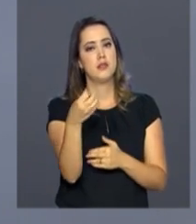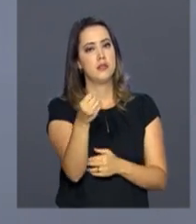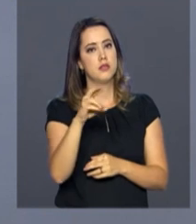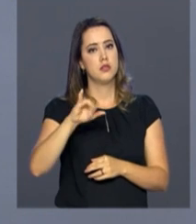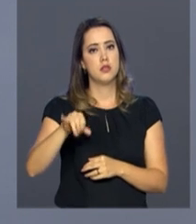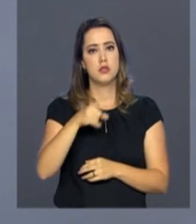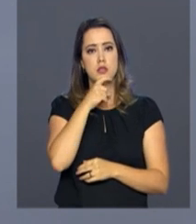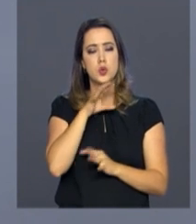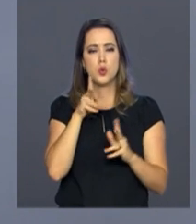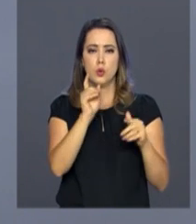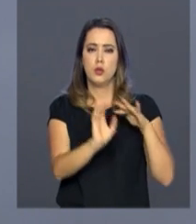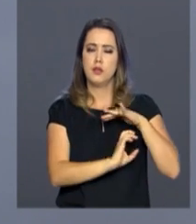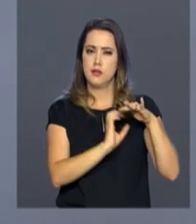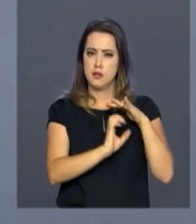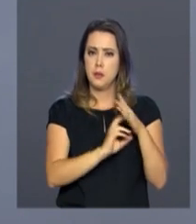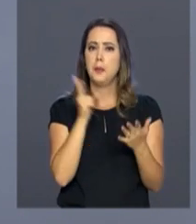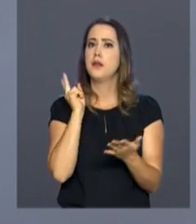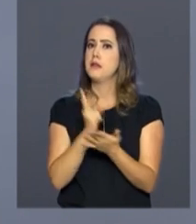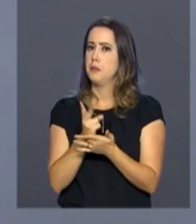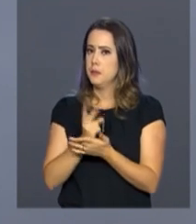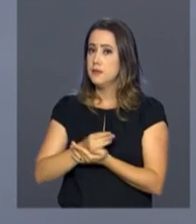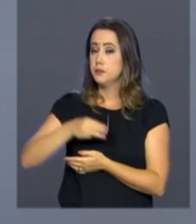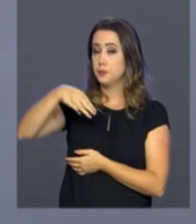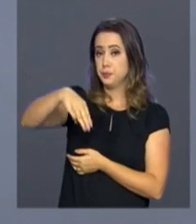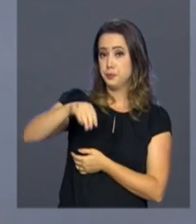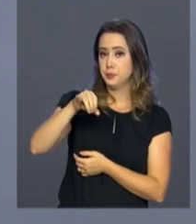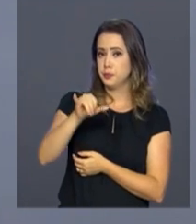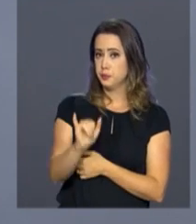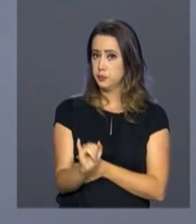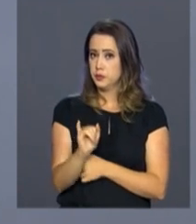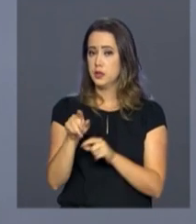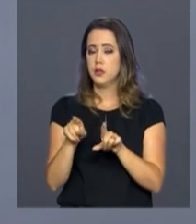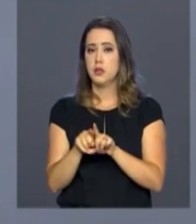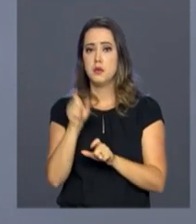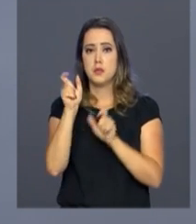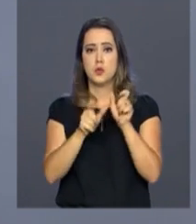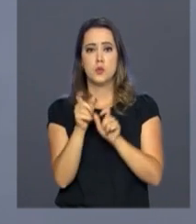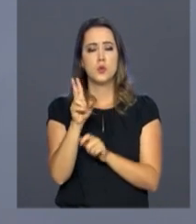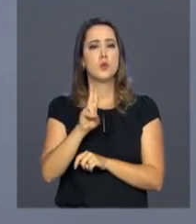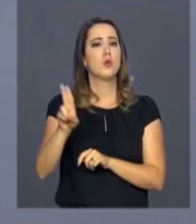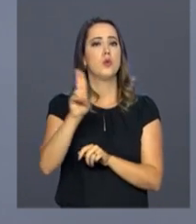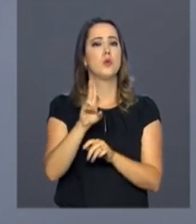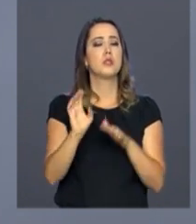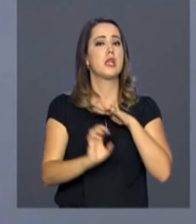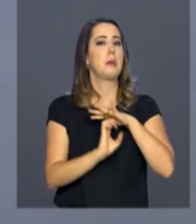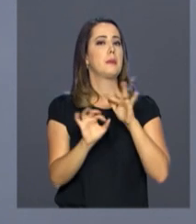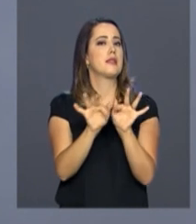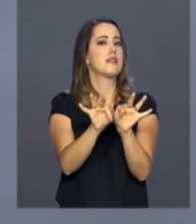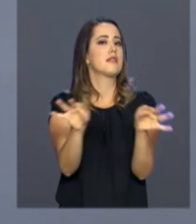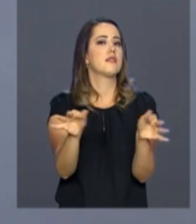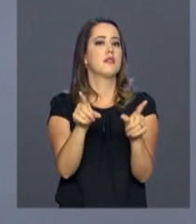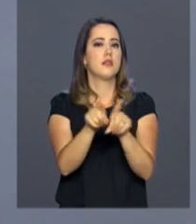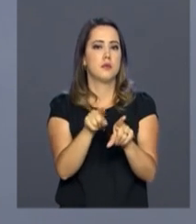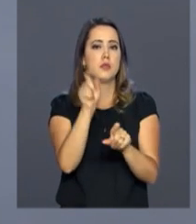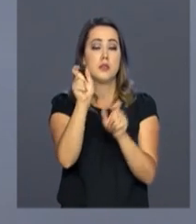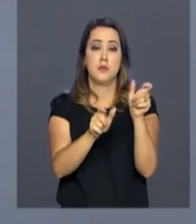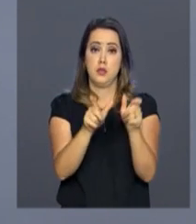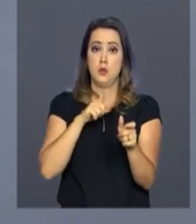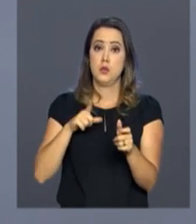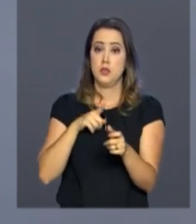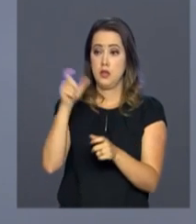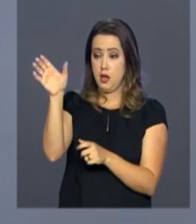incluindo aí microempreendedor individual, MEI, usuários do sistema do Simples e pessoas físicas que têm empregados,